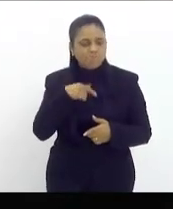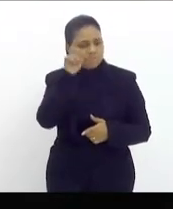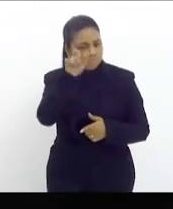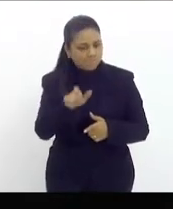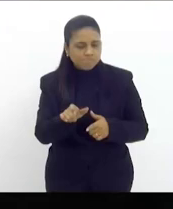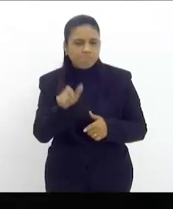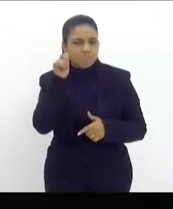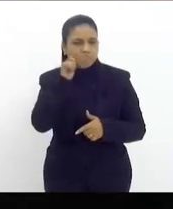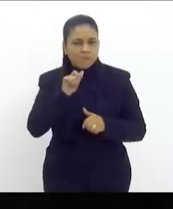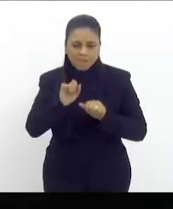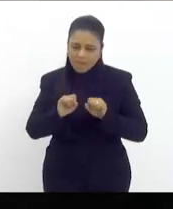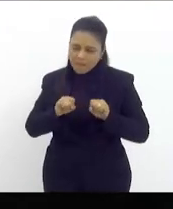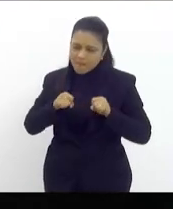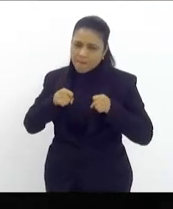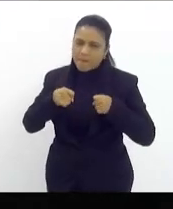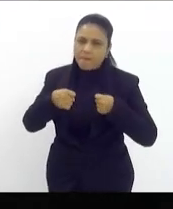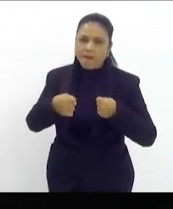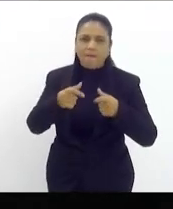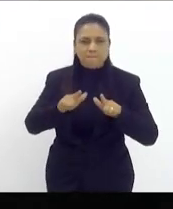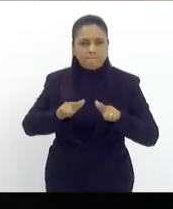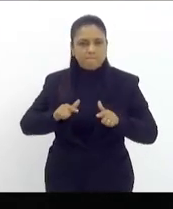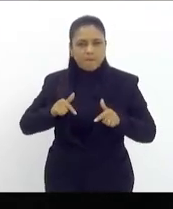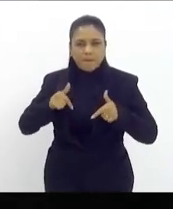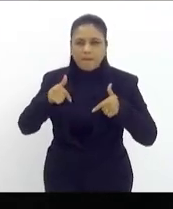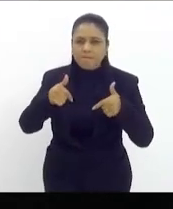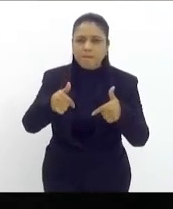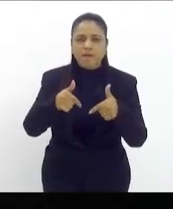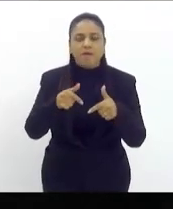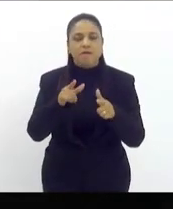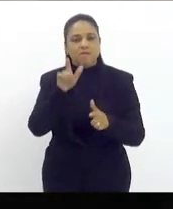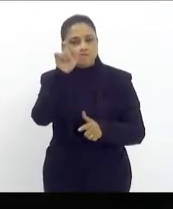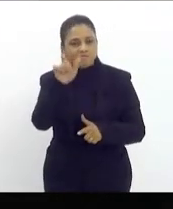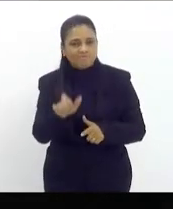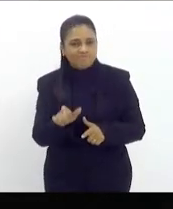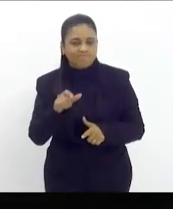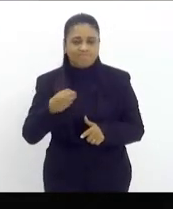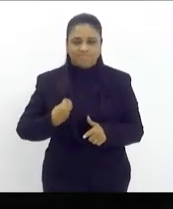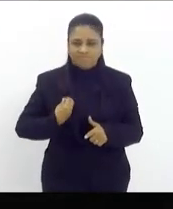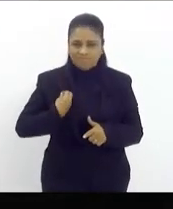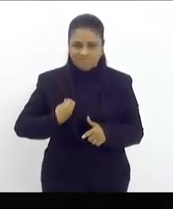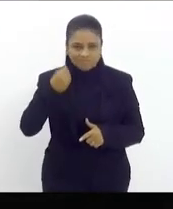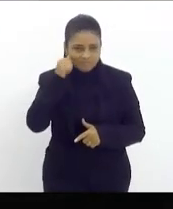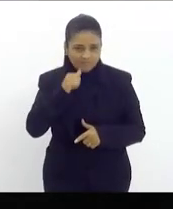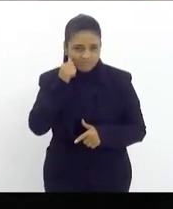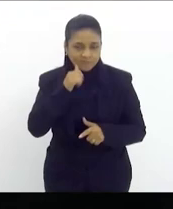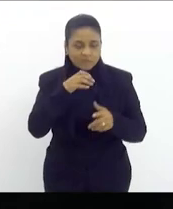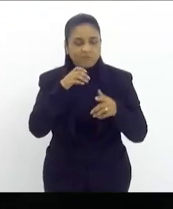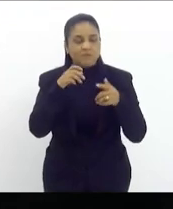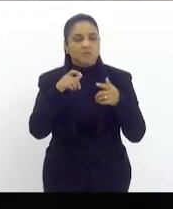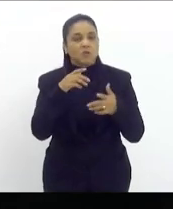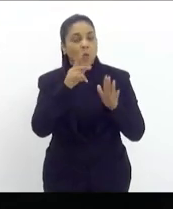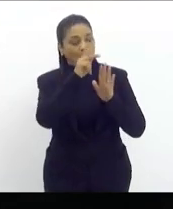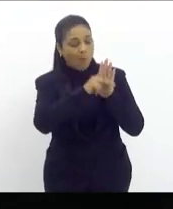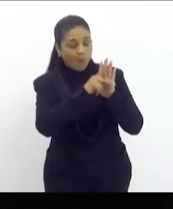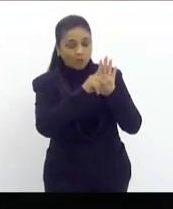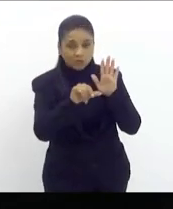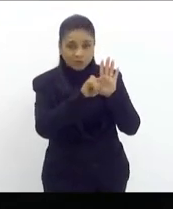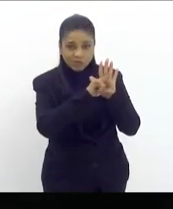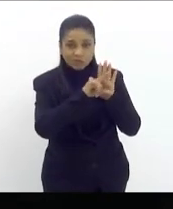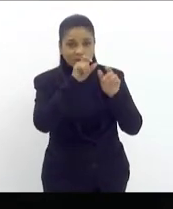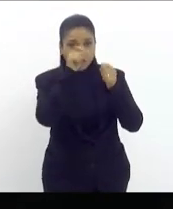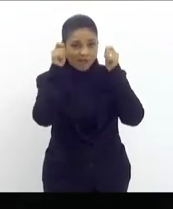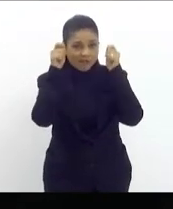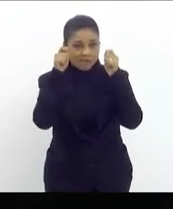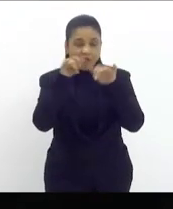atuante em defesa da vida de outras mulheres e que traz com esse projeto a possibilidade de campanhas informativas para